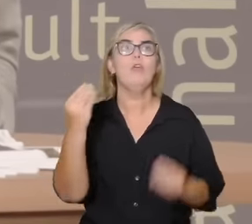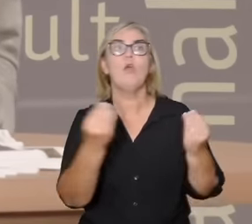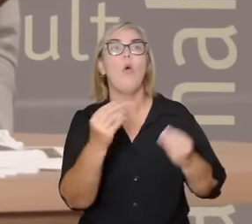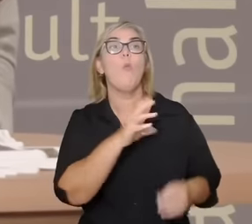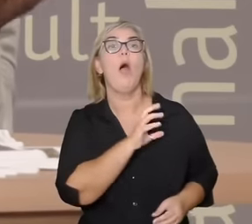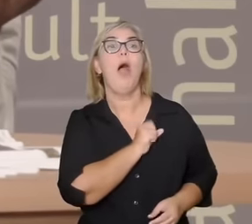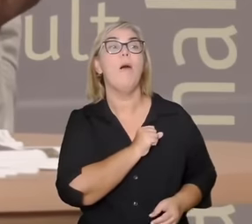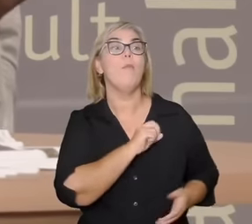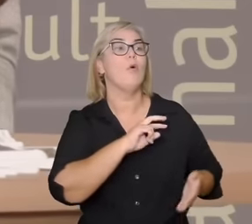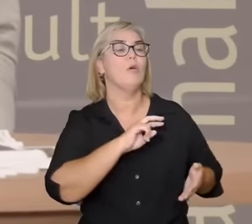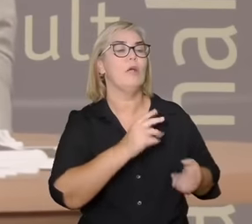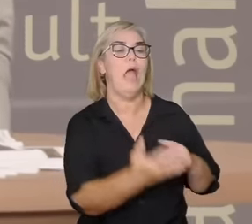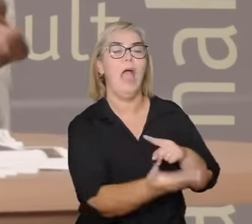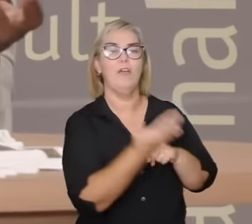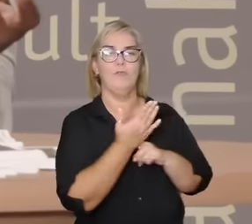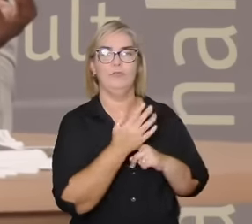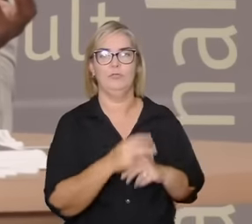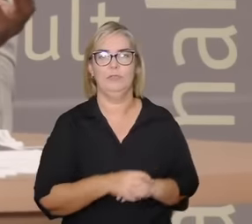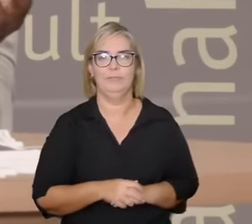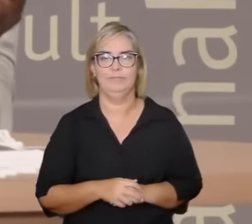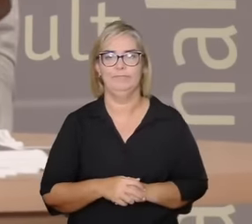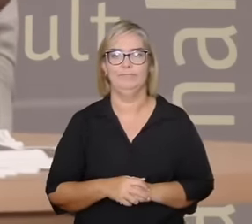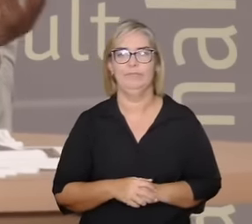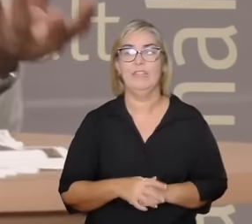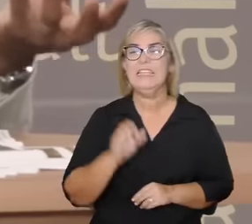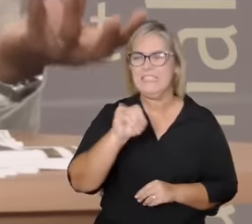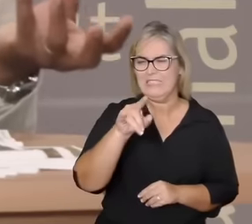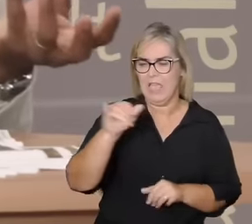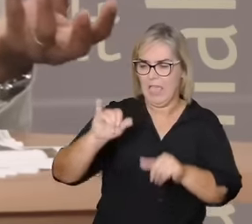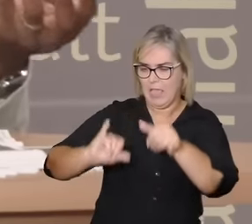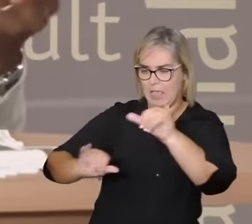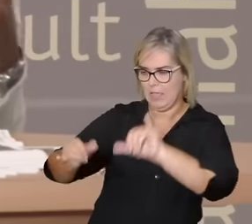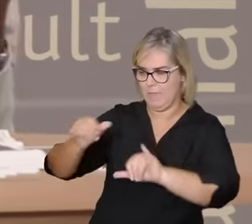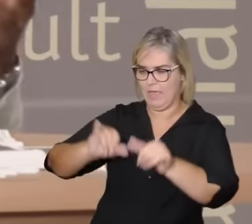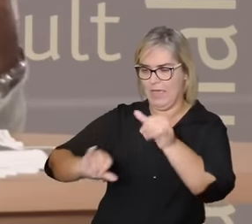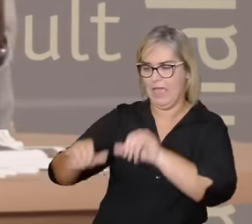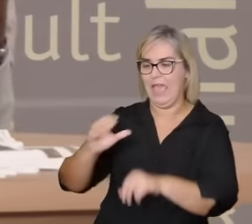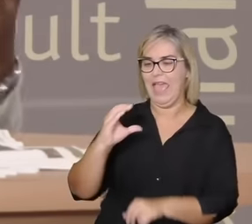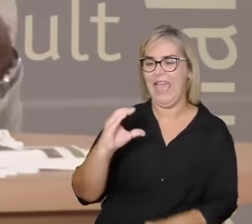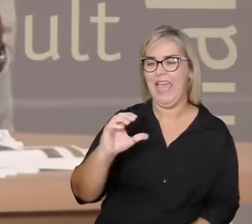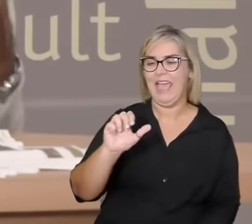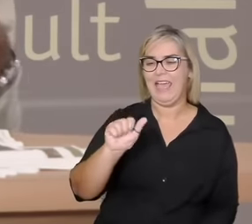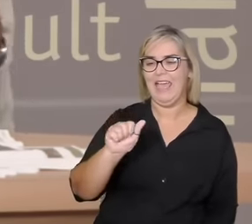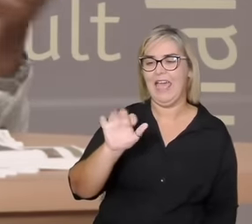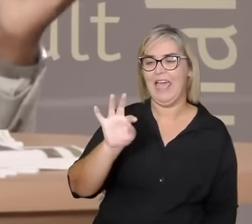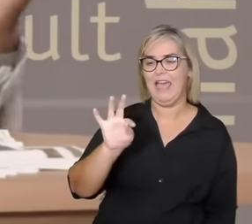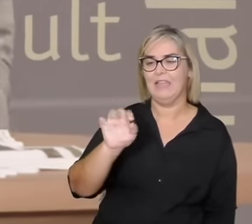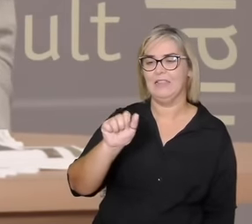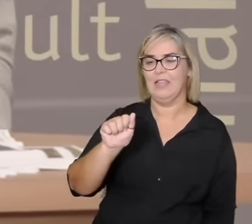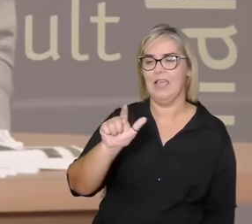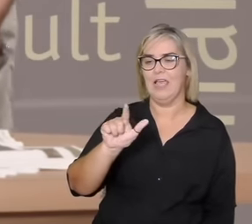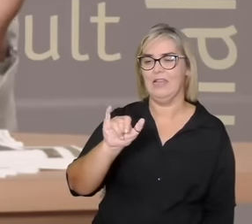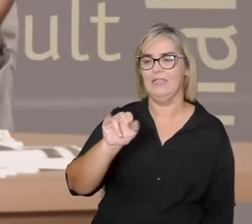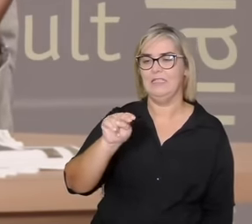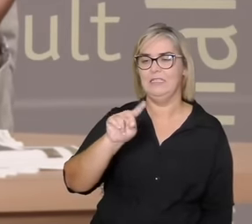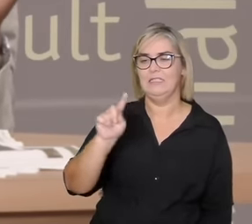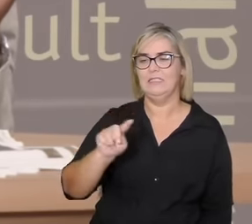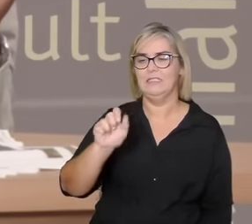química em química catalisador é uma substância que aumenta a velocidade de uma reação